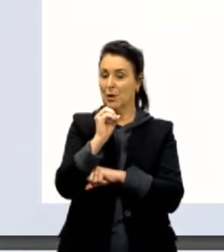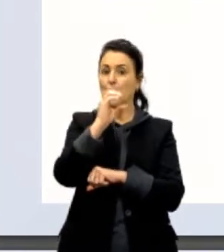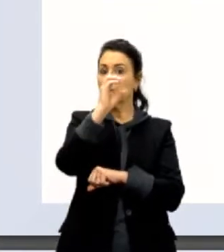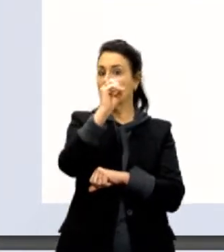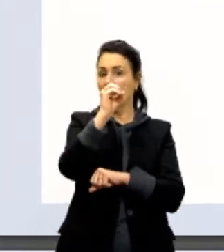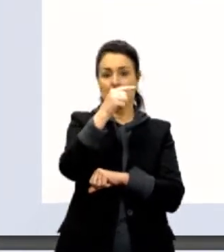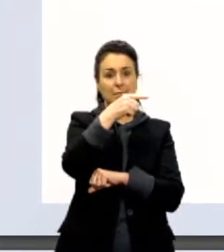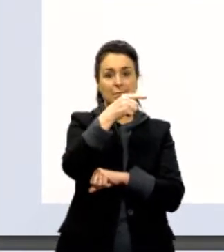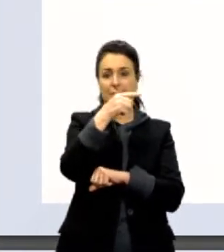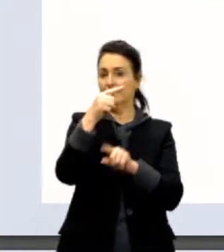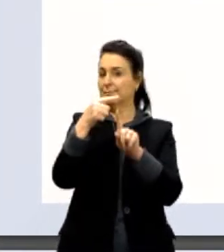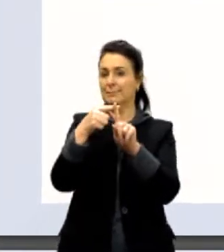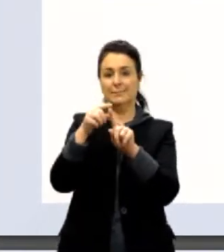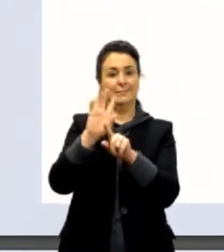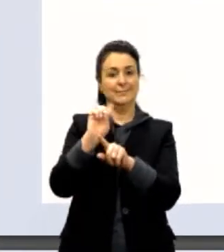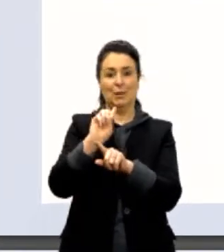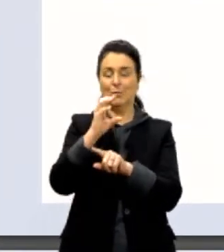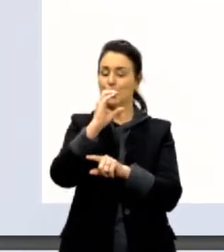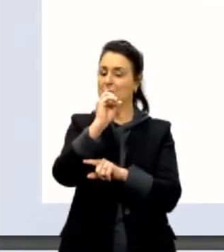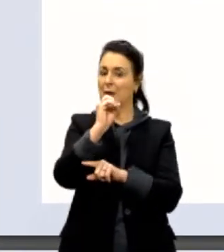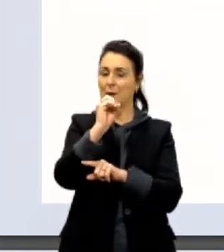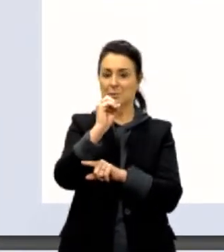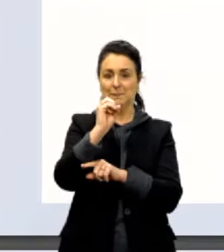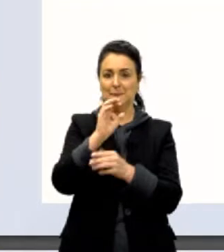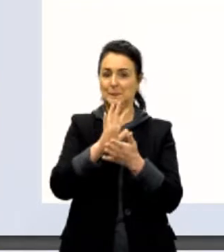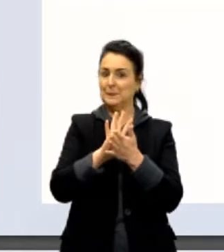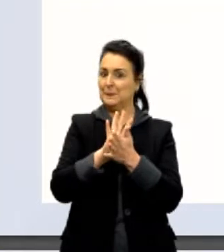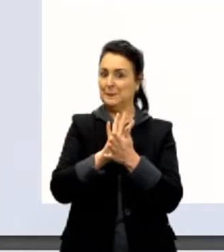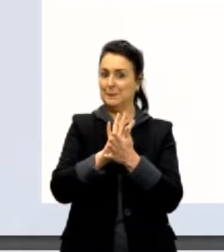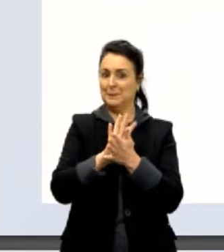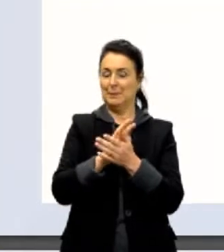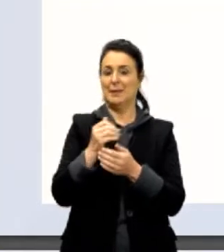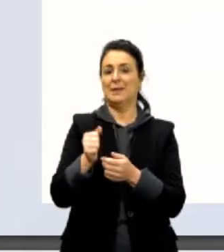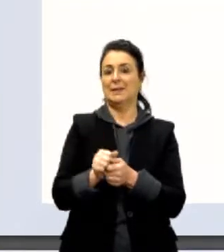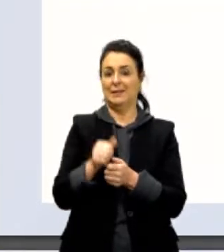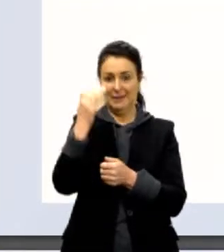tá, gente? Esses números são os números inteiros.